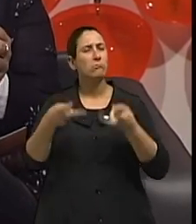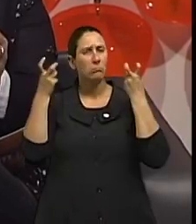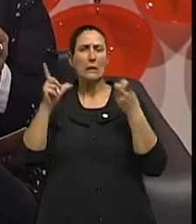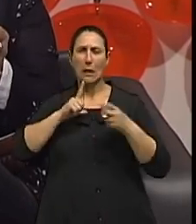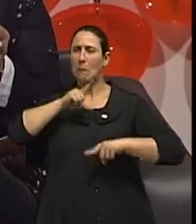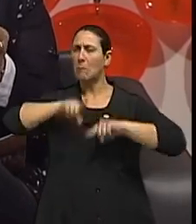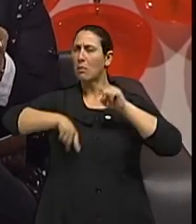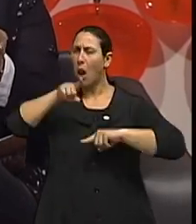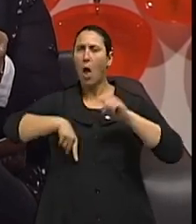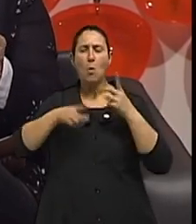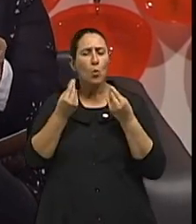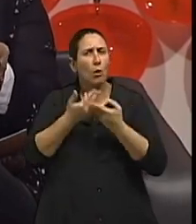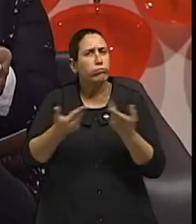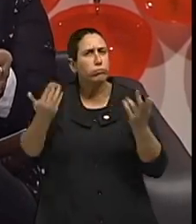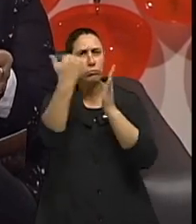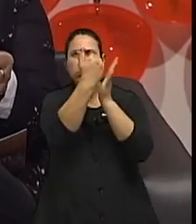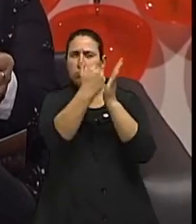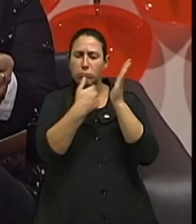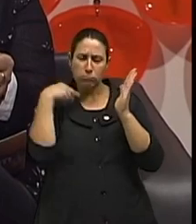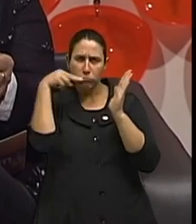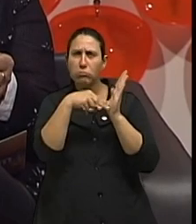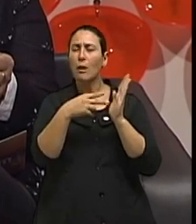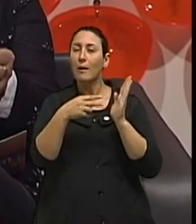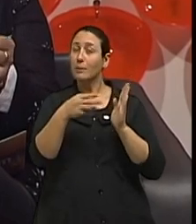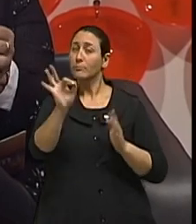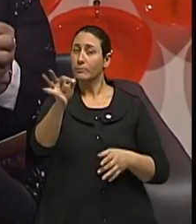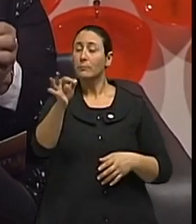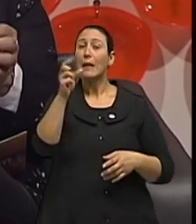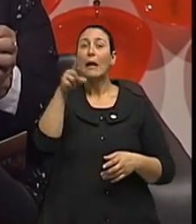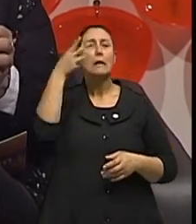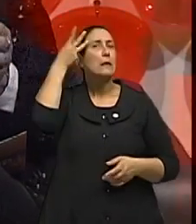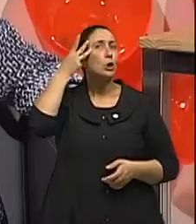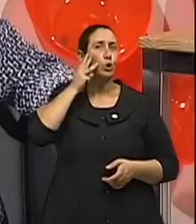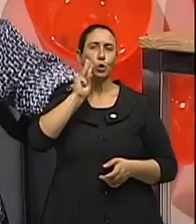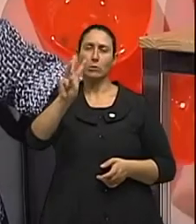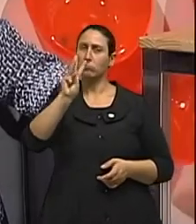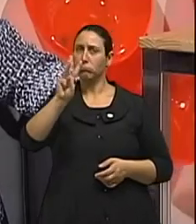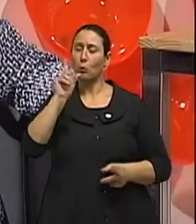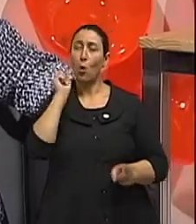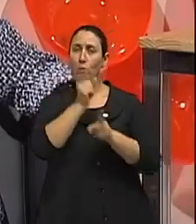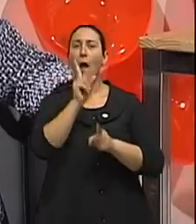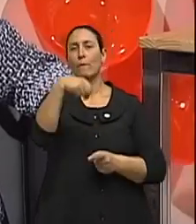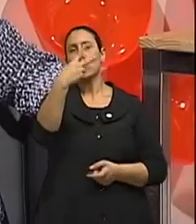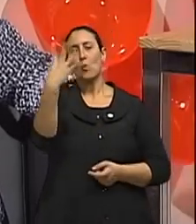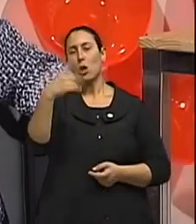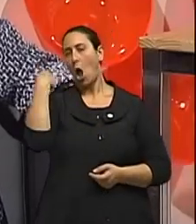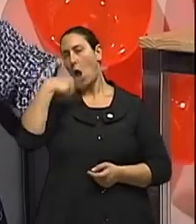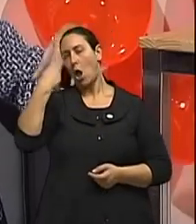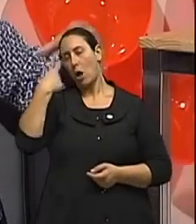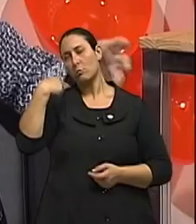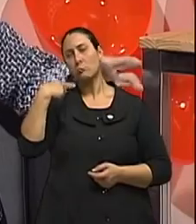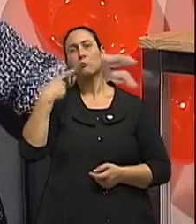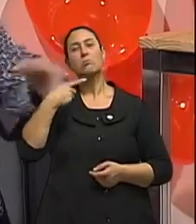enorme, tudo que vai acontecer. São três dias intensos. São 24 horas a carga horária.